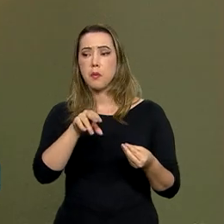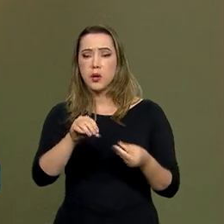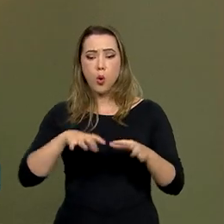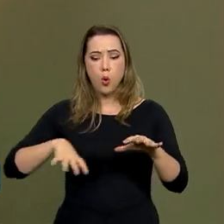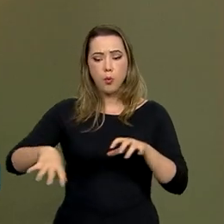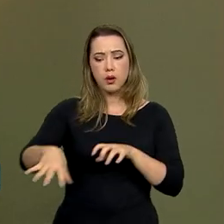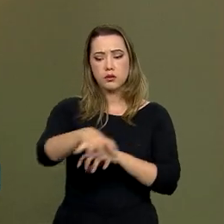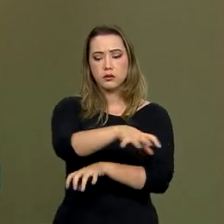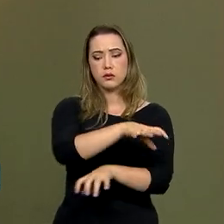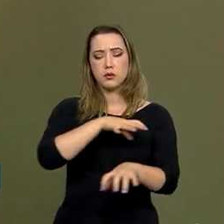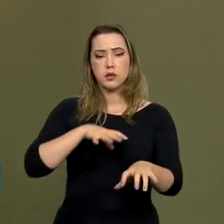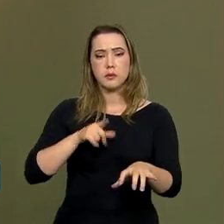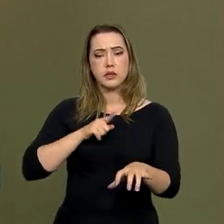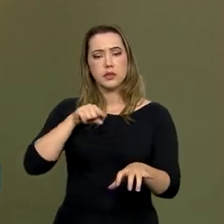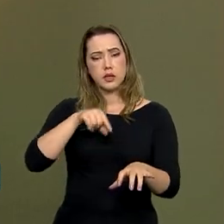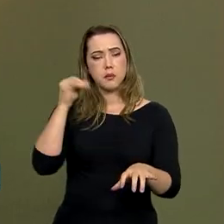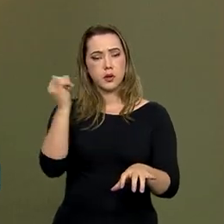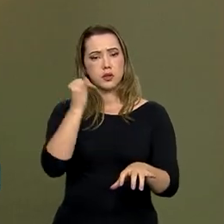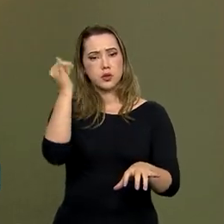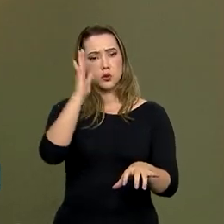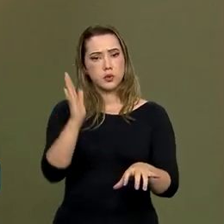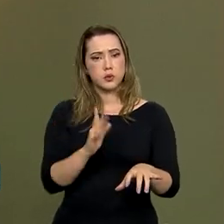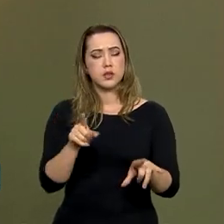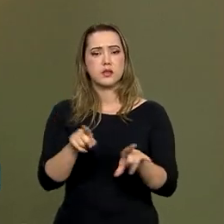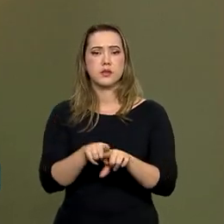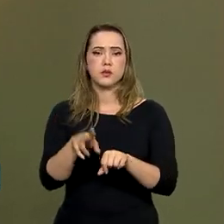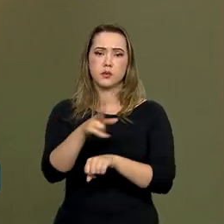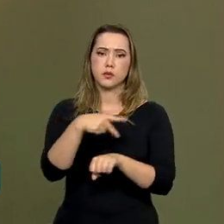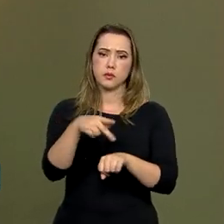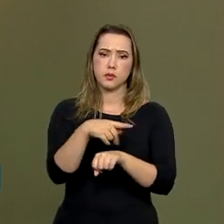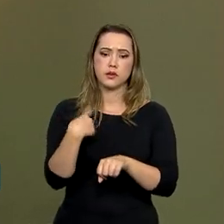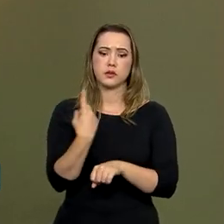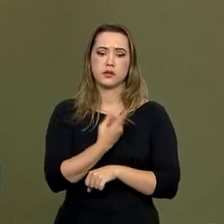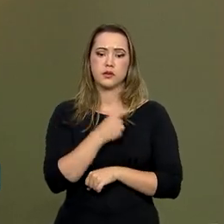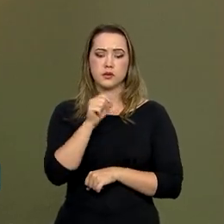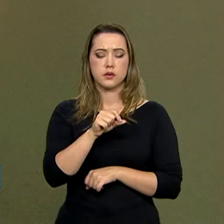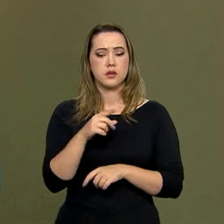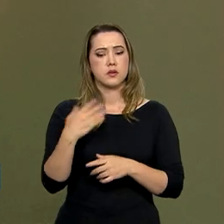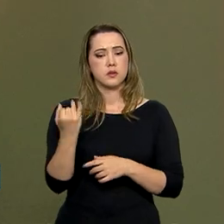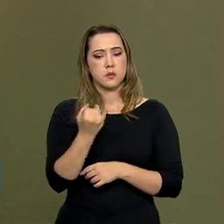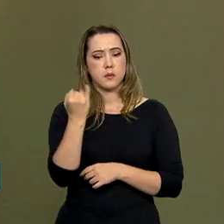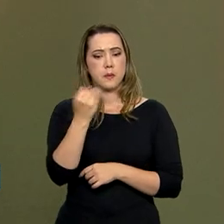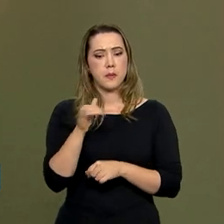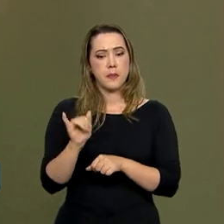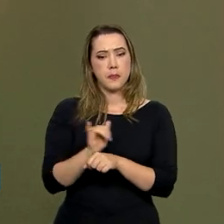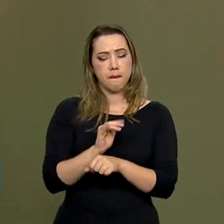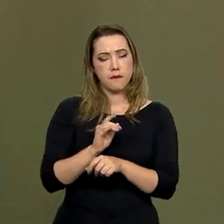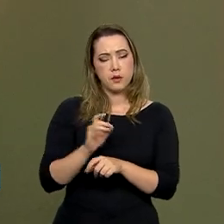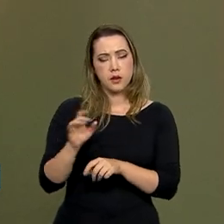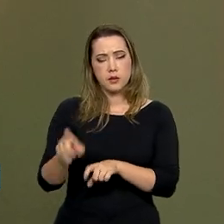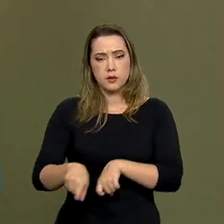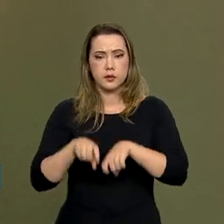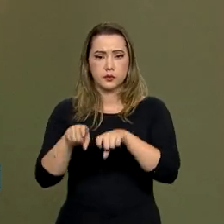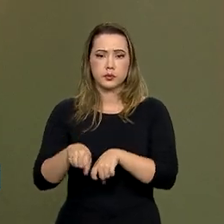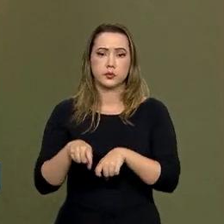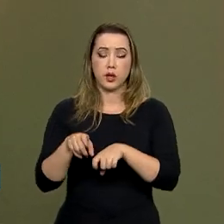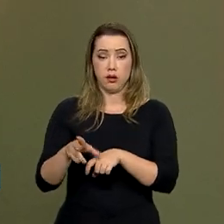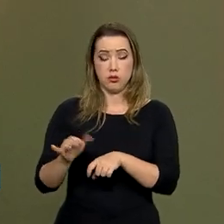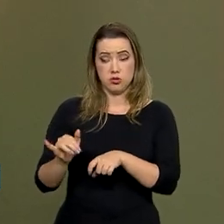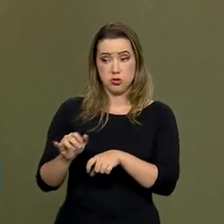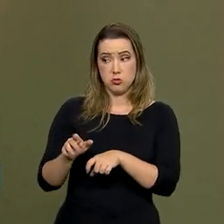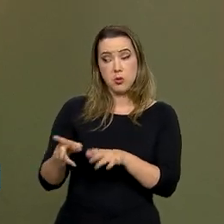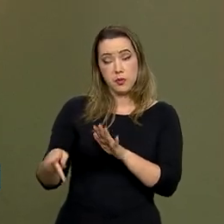tanto para o Brasil como para o É aqui que a gente tem uma grande produção agrícola, e essa produção